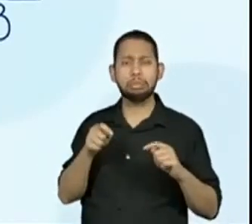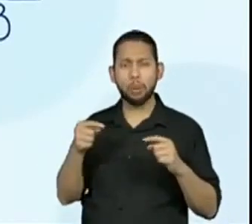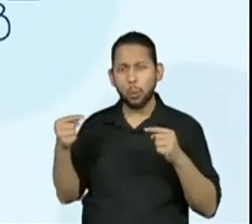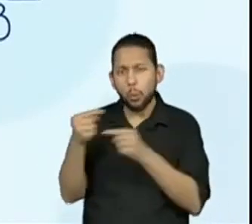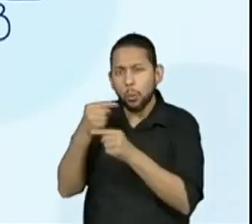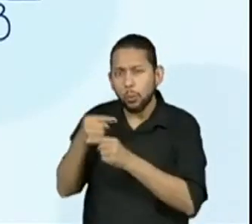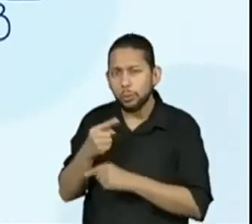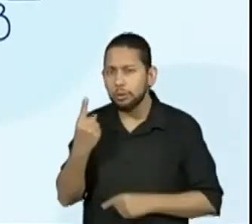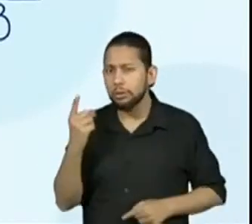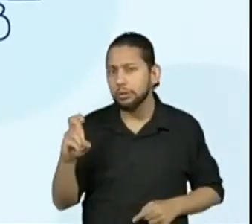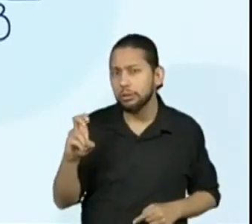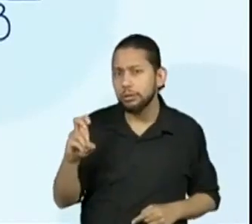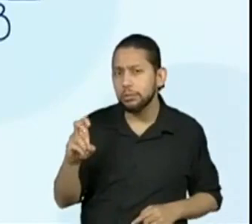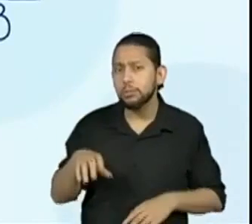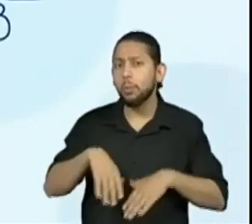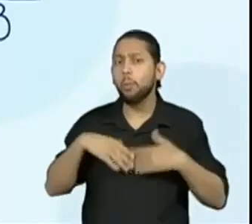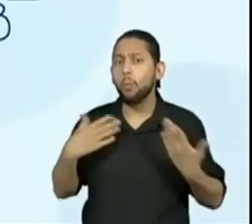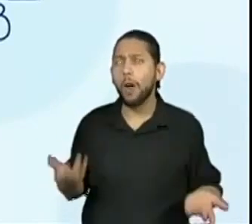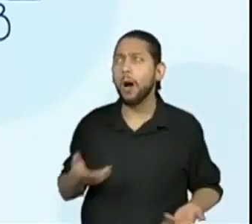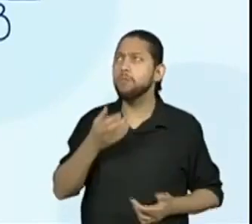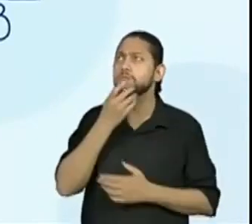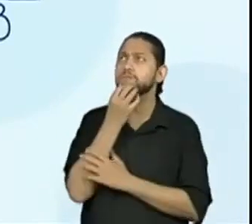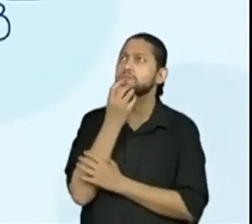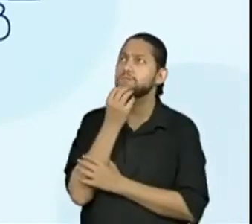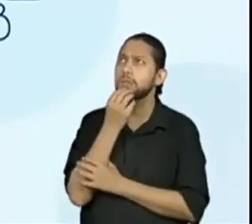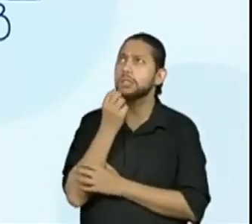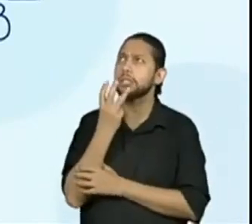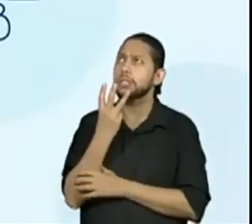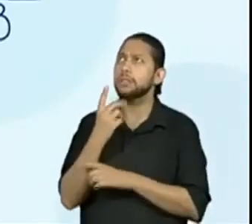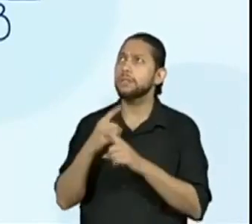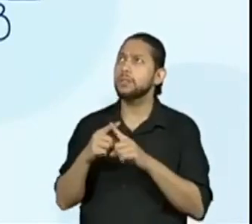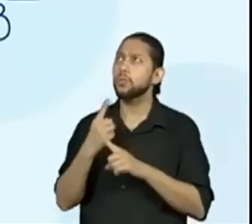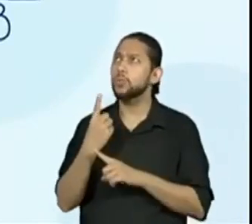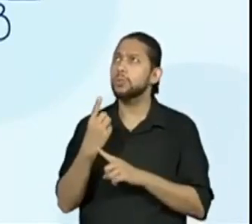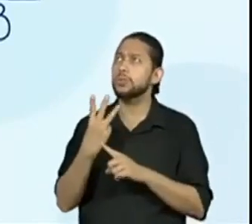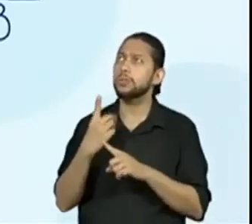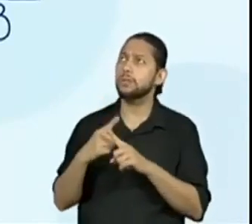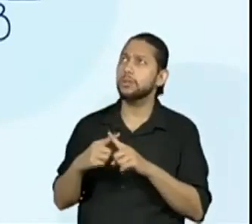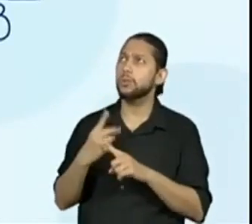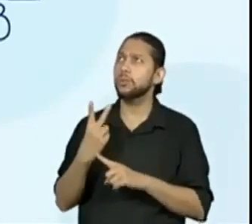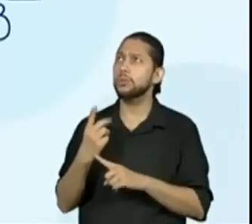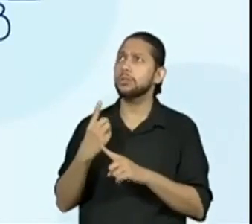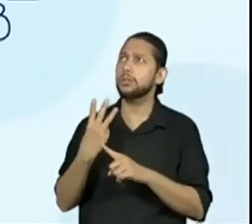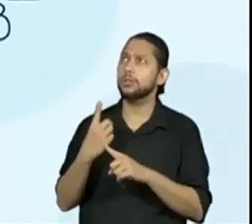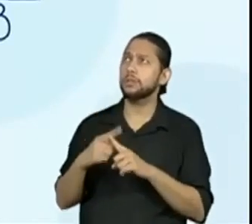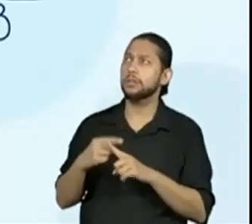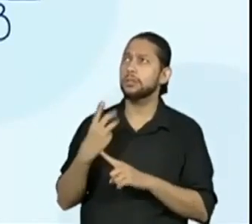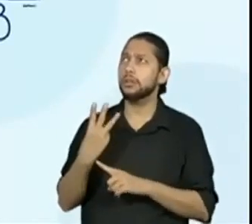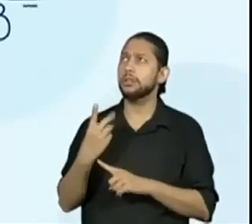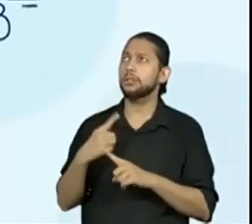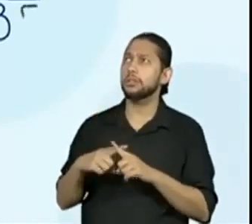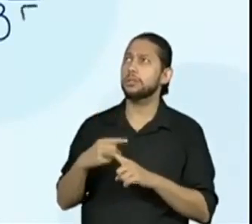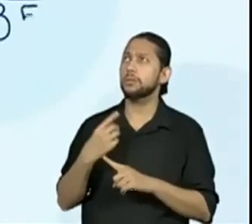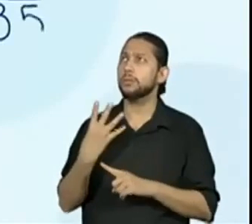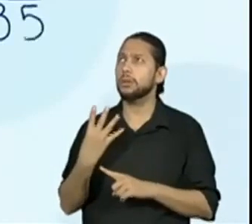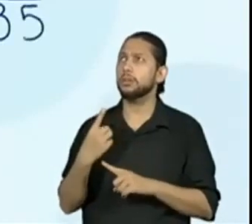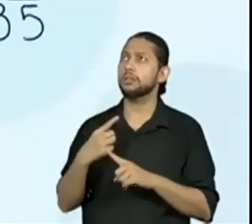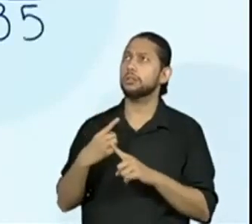se aproxime de 15 sem passar, é 3 vezes quanto? 3 vezes 5.